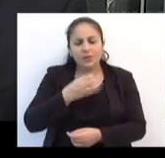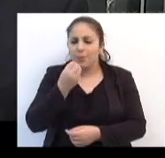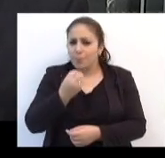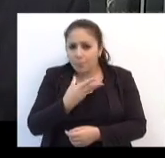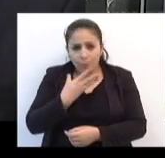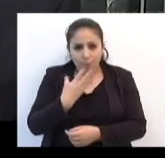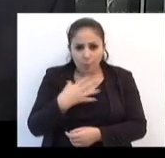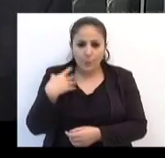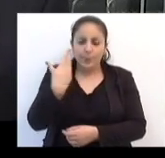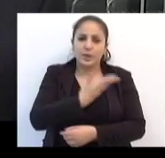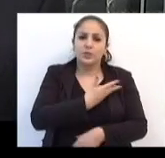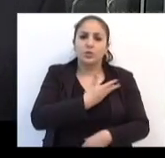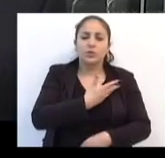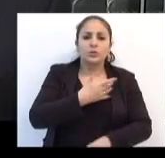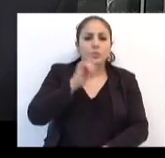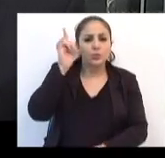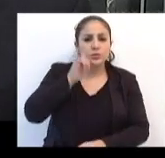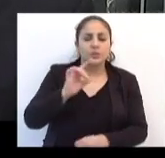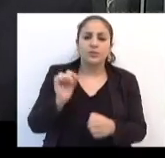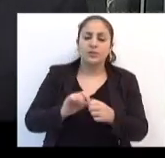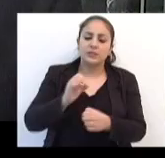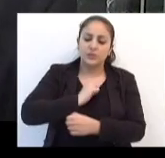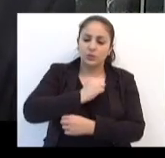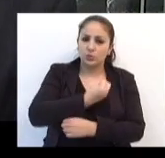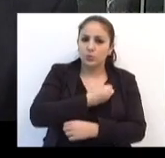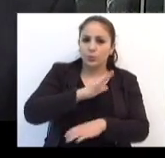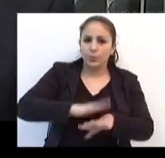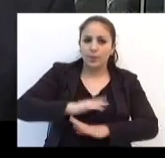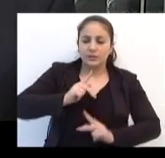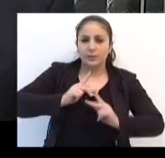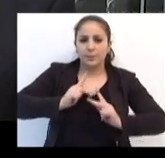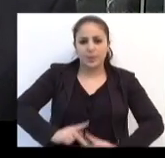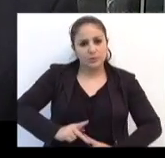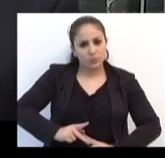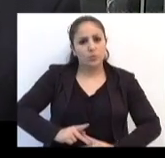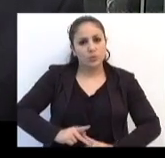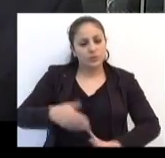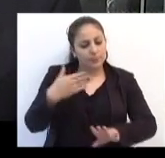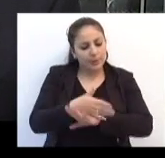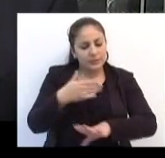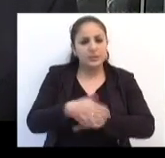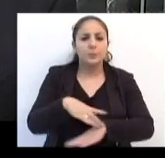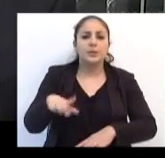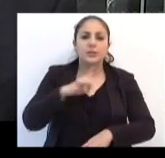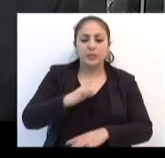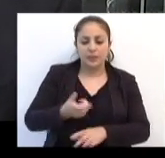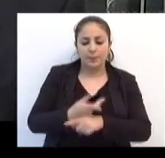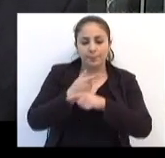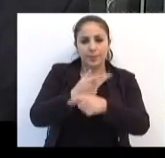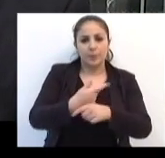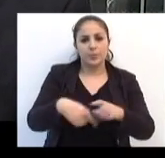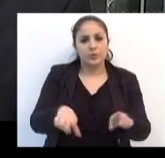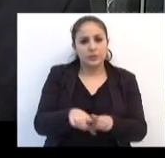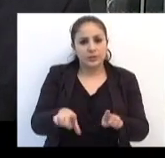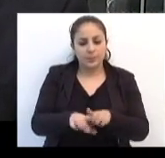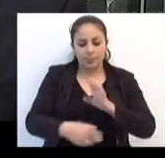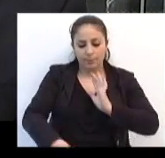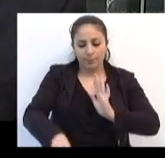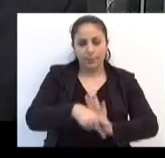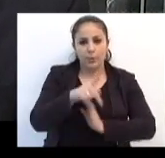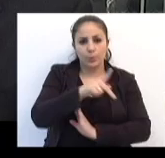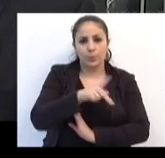benéfico para nós podermos fazer com que um número maior de alunos sejam premiados, inclusive os